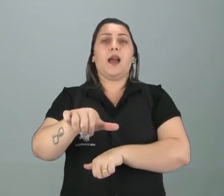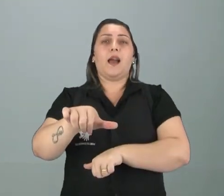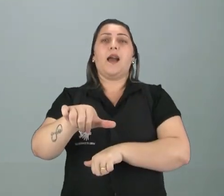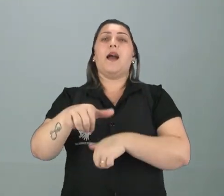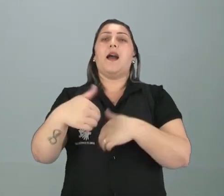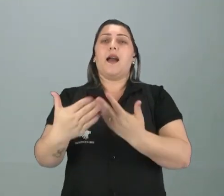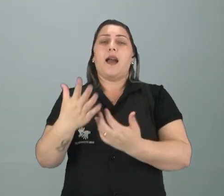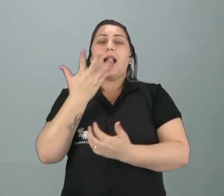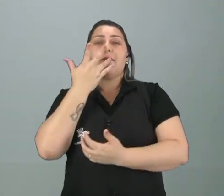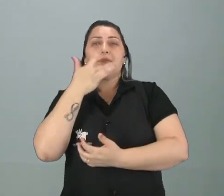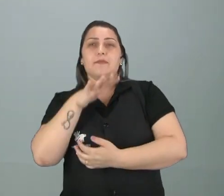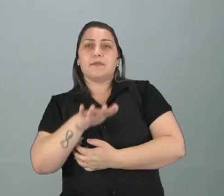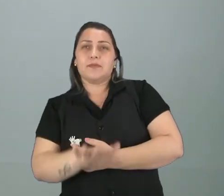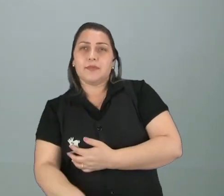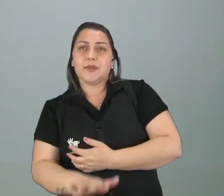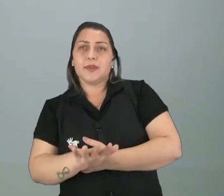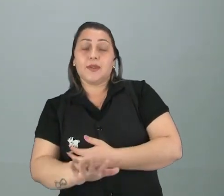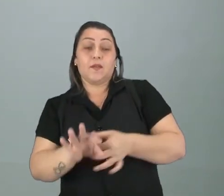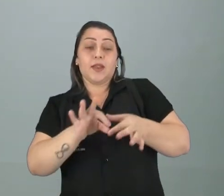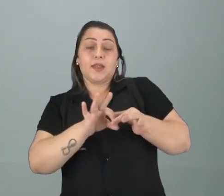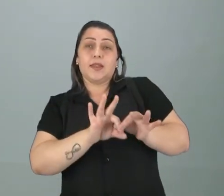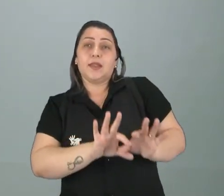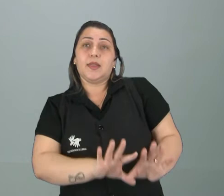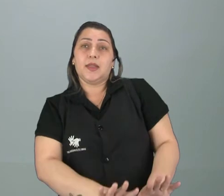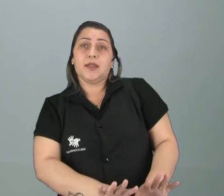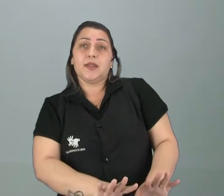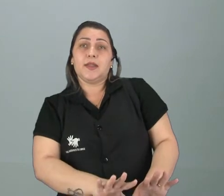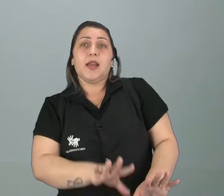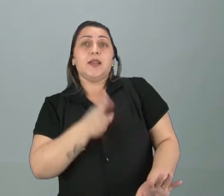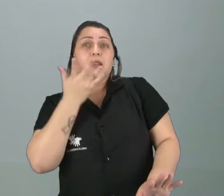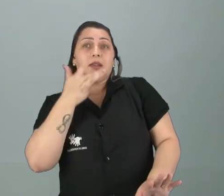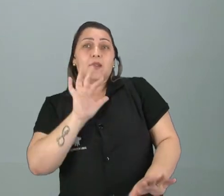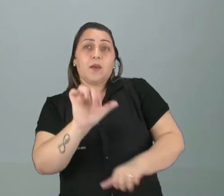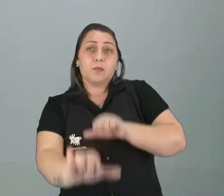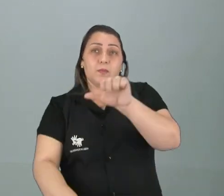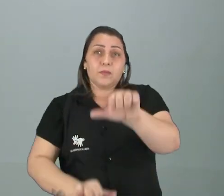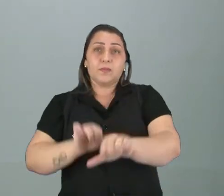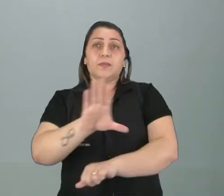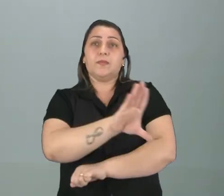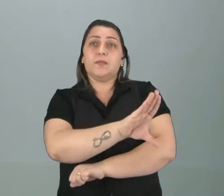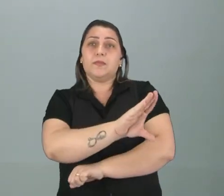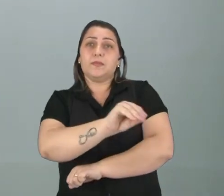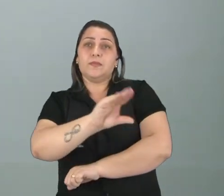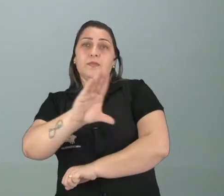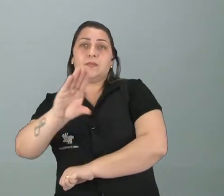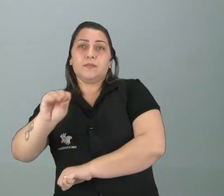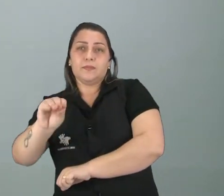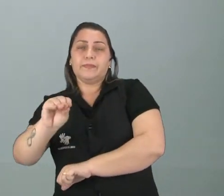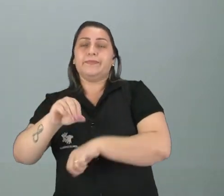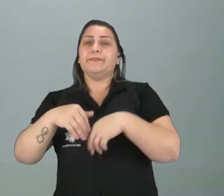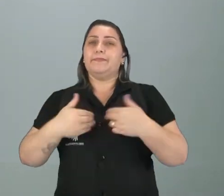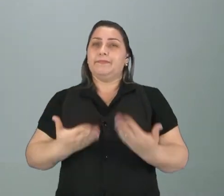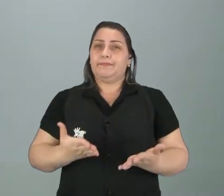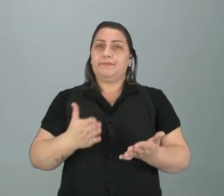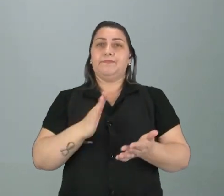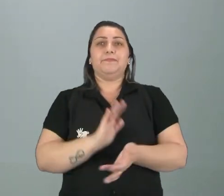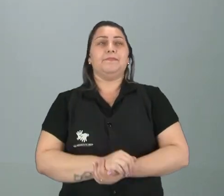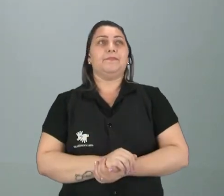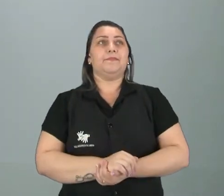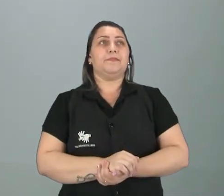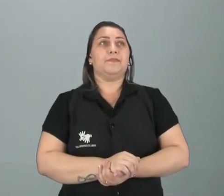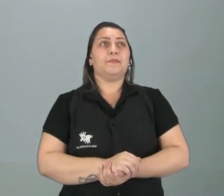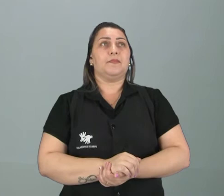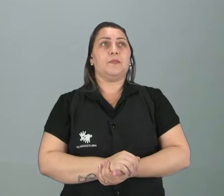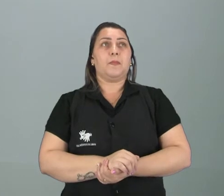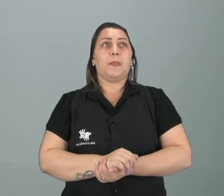A criança, né, vai deixar de ser criança para se tornar adolescente, que aí que